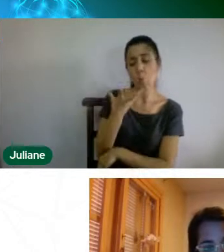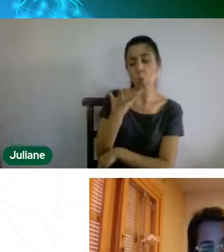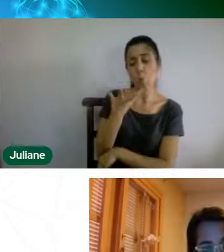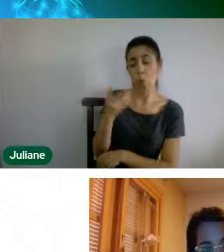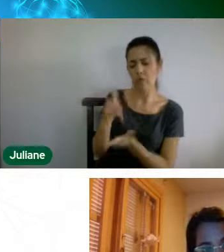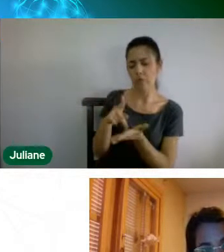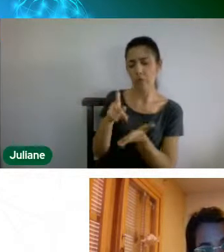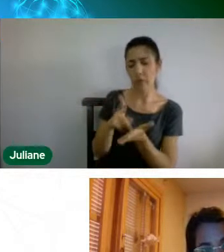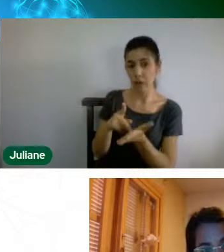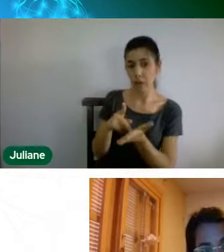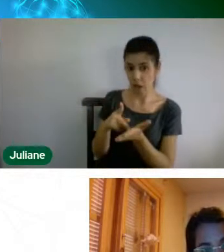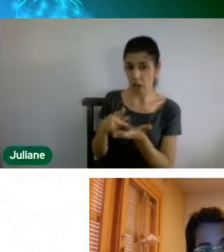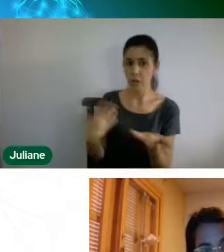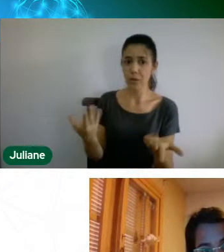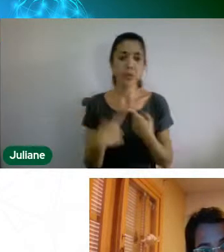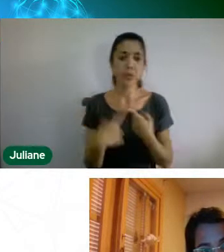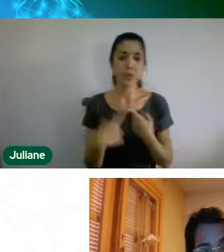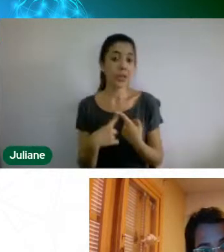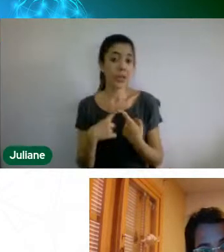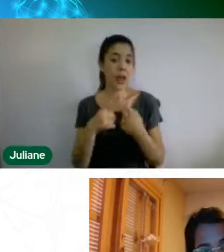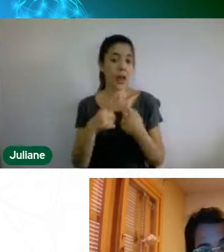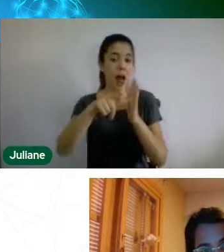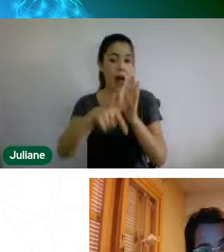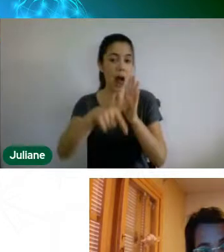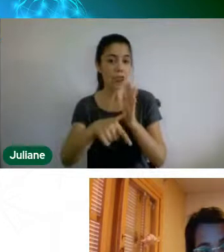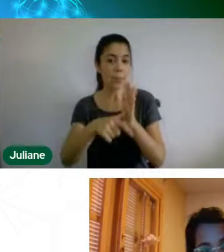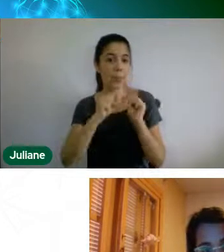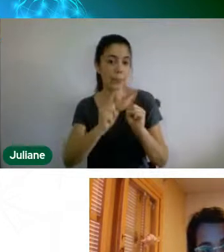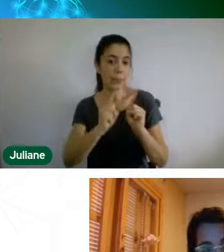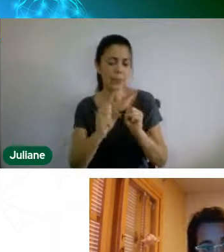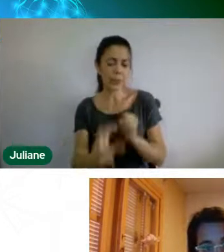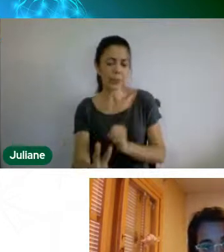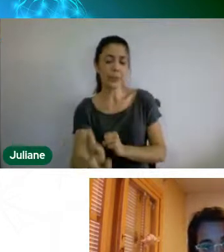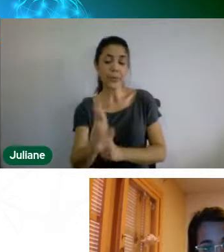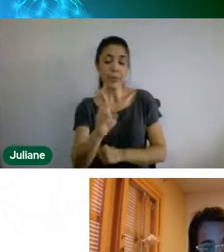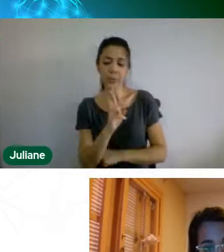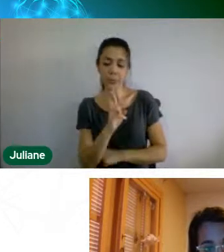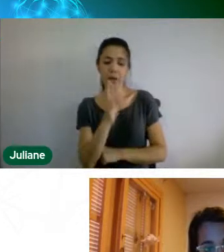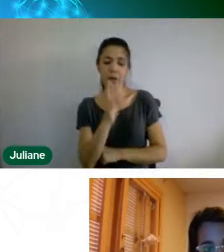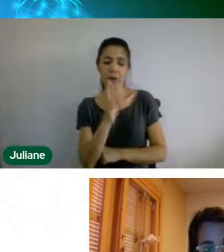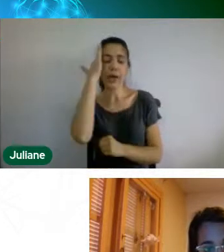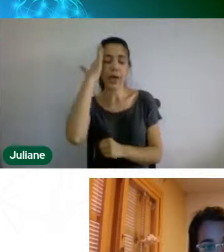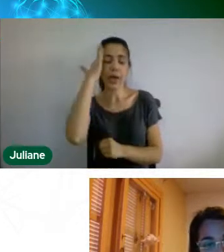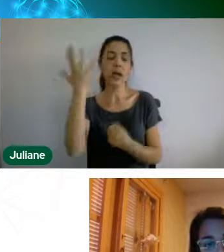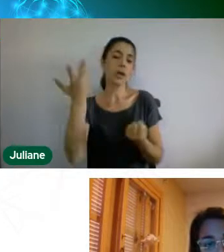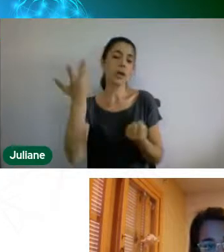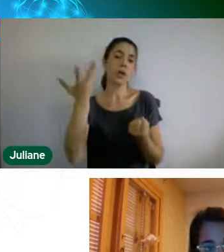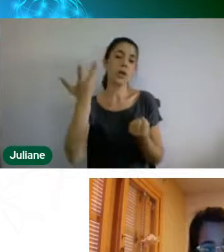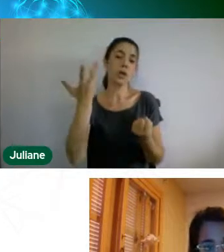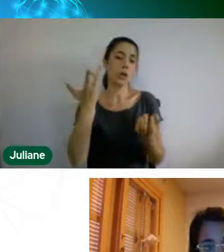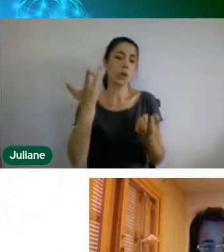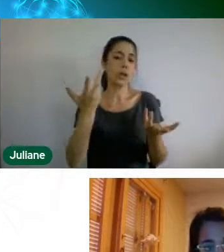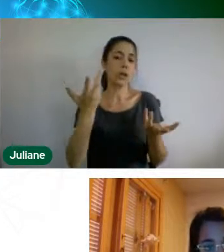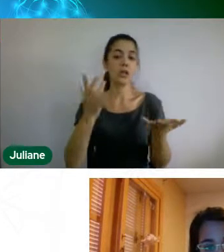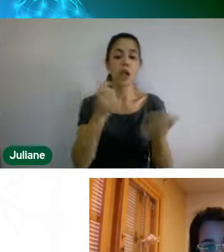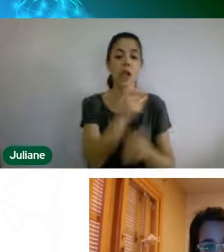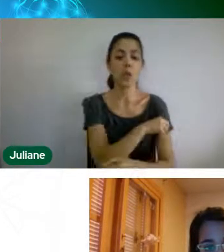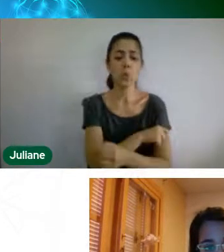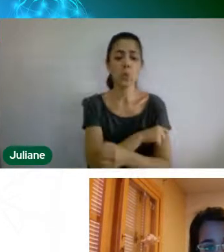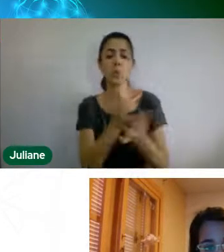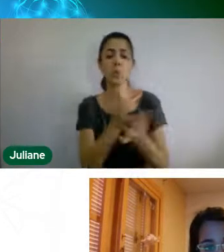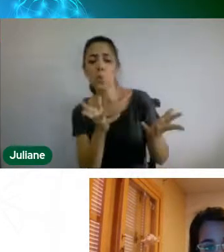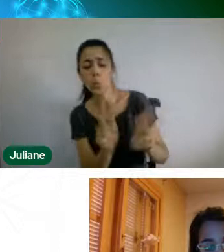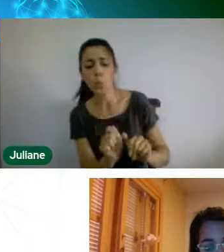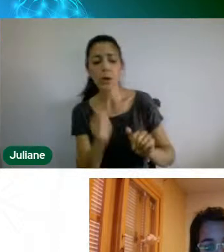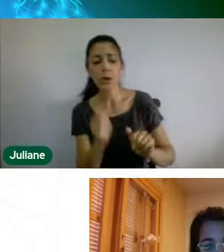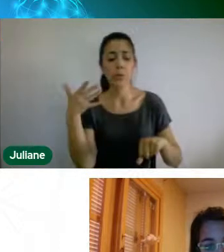né, de quantos alunos estão tendo acesso aí a essa proposição que vocês estão fazendo, e eu acho que no sentido do que o